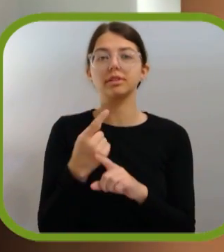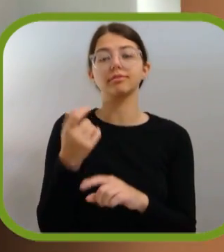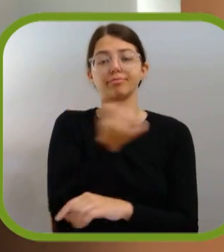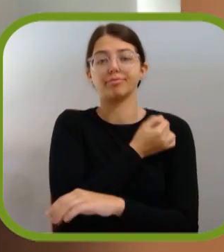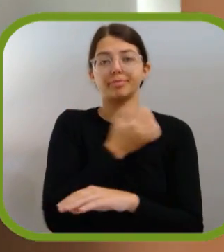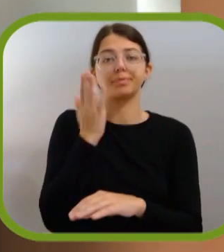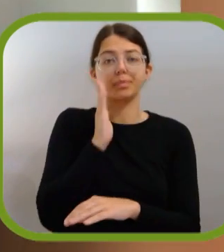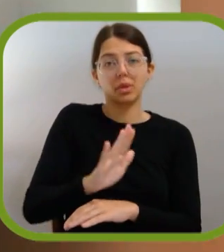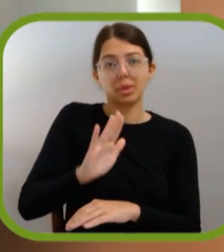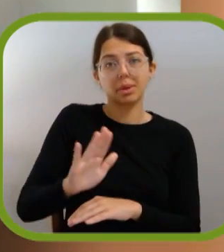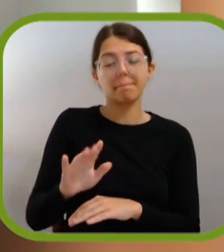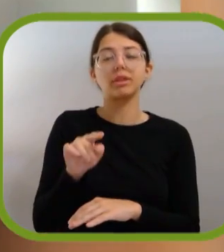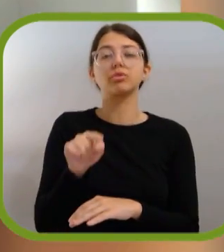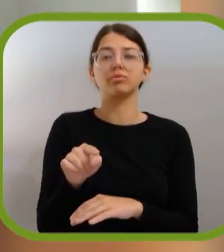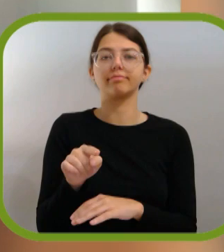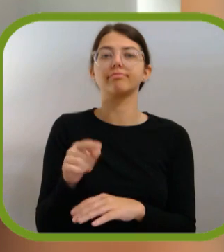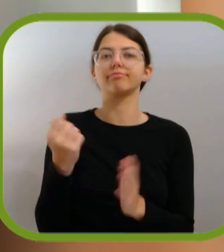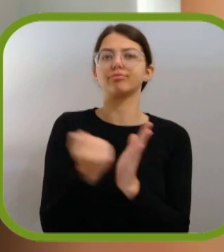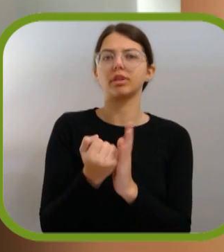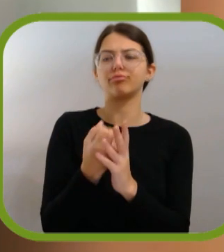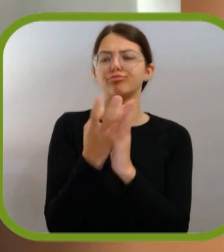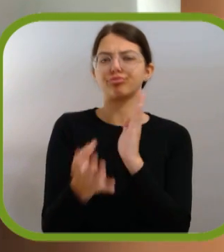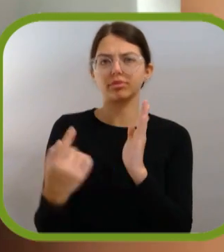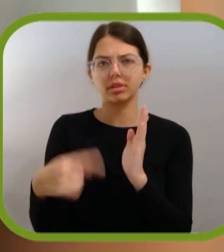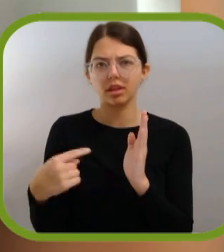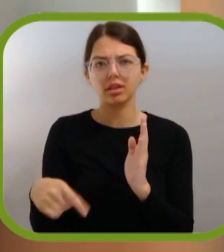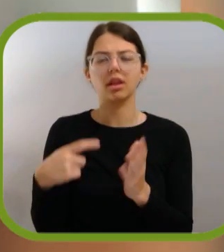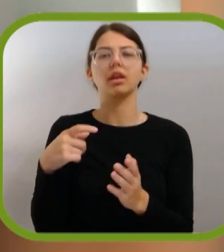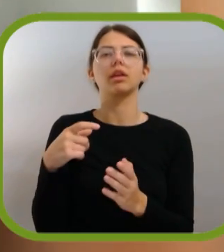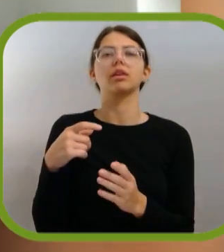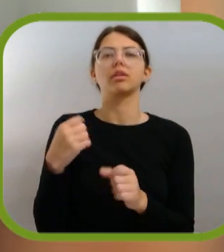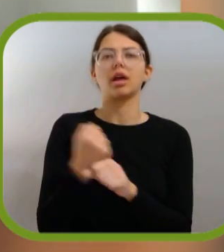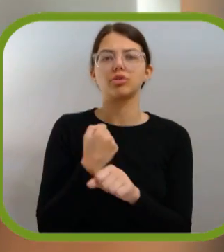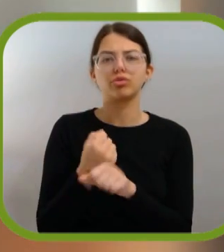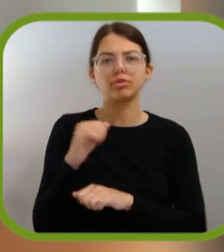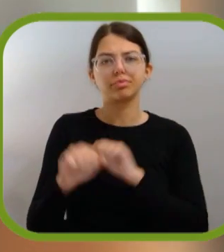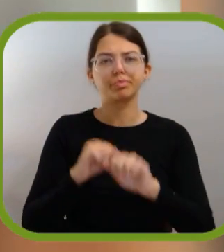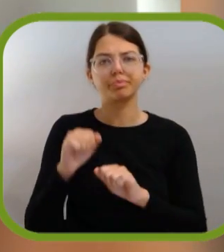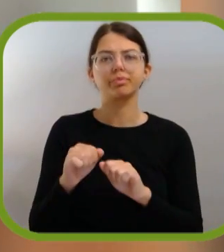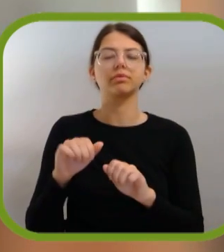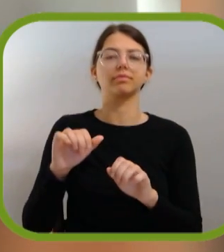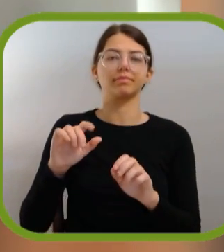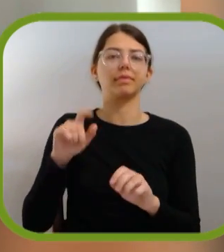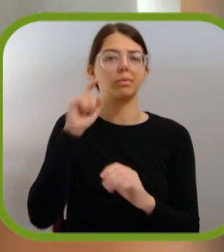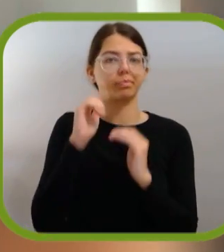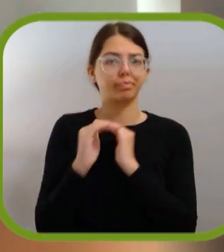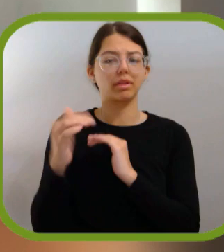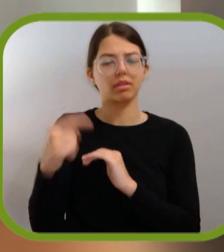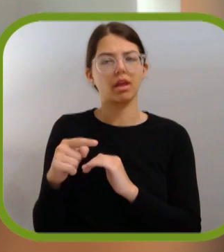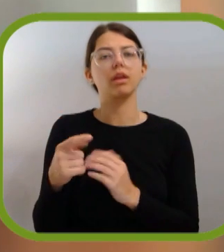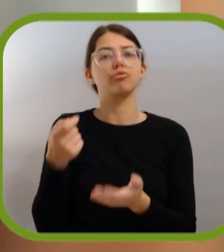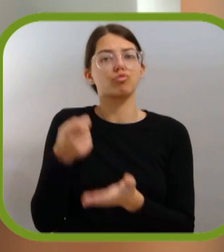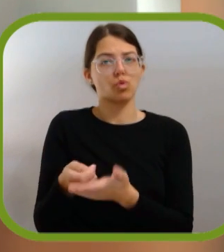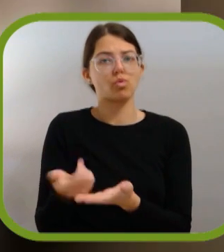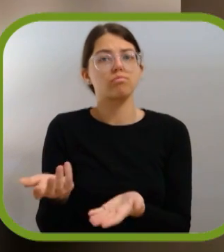procurar um alojamento que tenha um conjunto de certificações, tenha um conjunto de ações que são tidas como